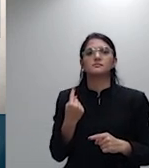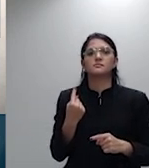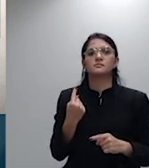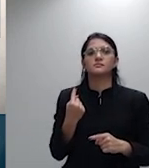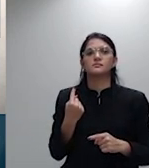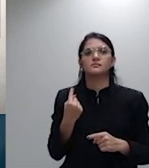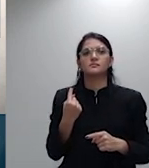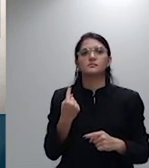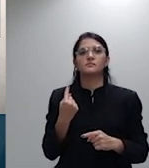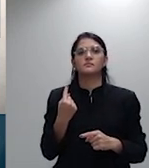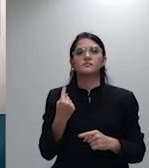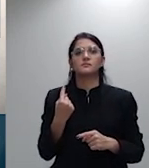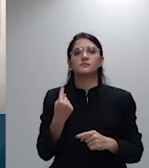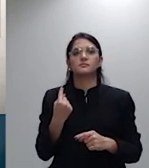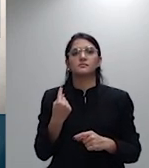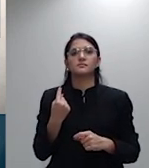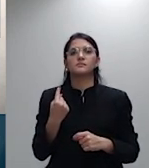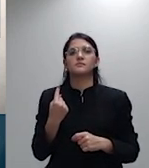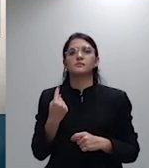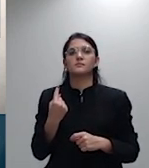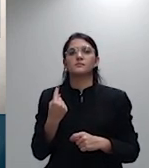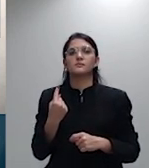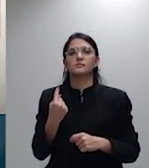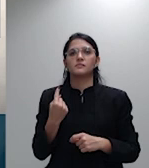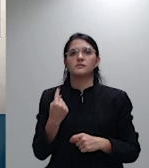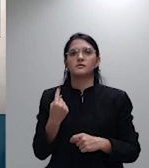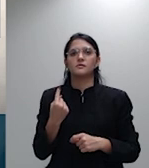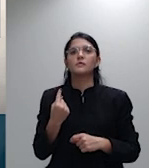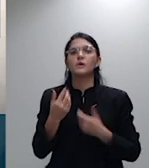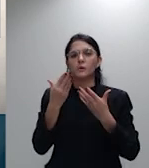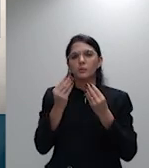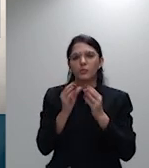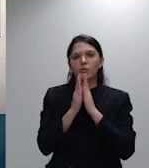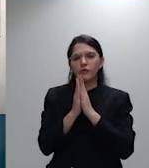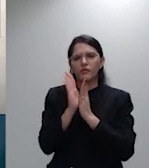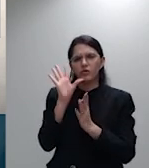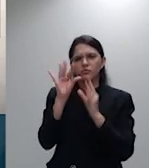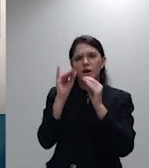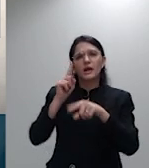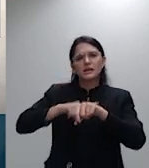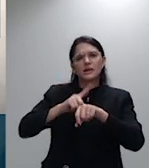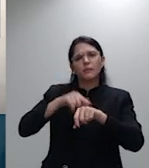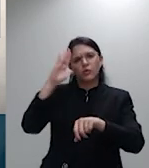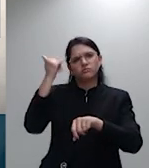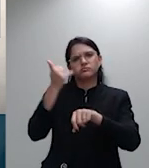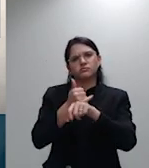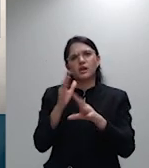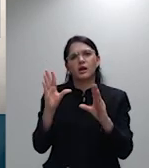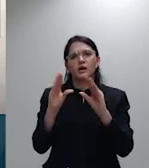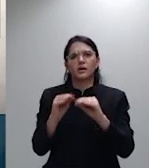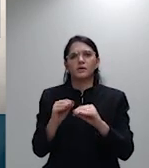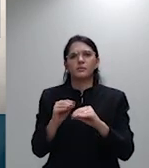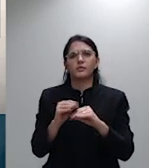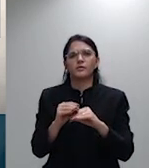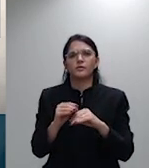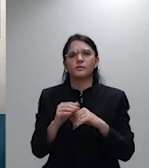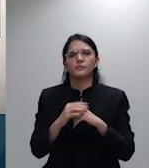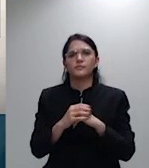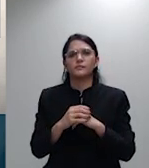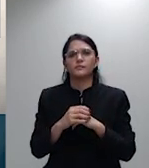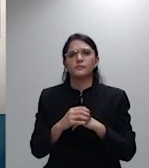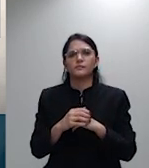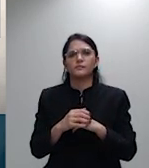me dê mais dois você pode conduzir para o encerramento por favor pois não o diálogo das fontes de Eric James 30 segundos por favor mais 30 segundos